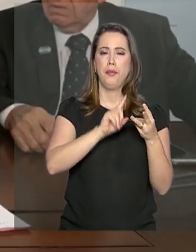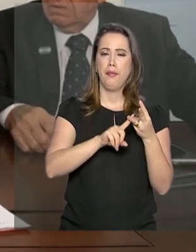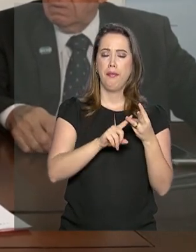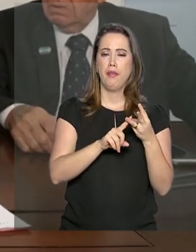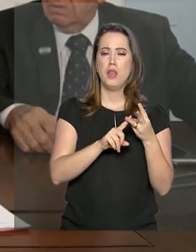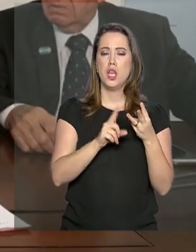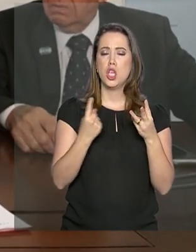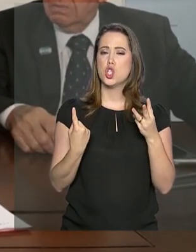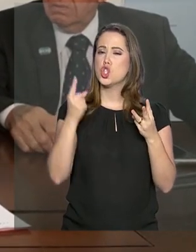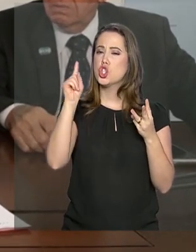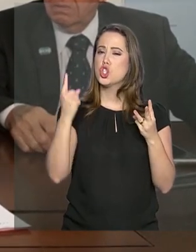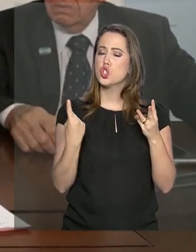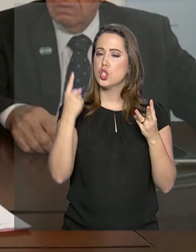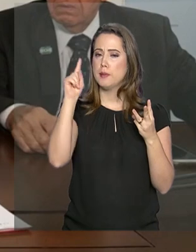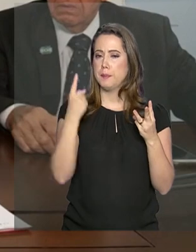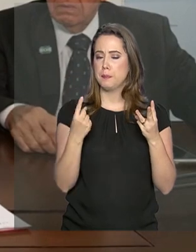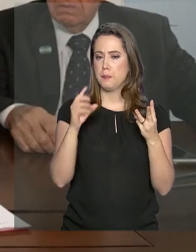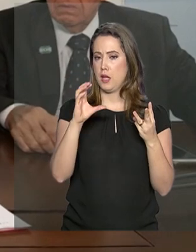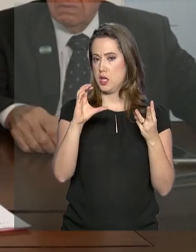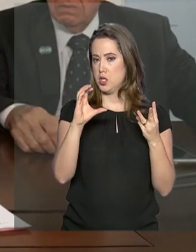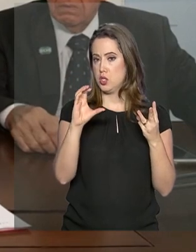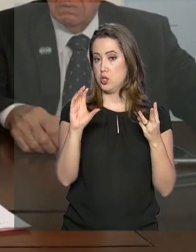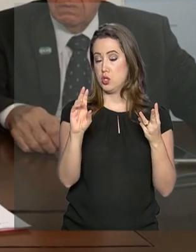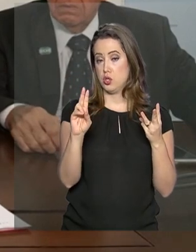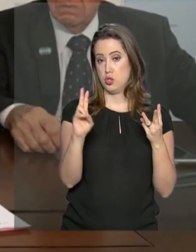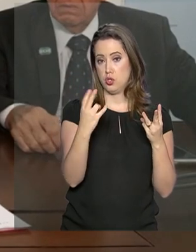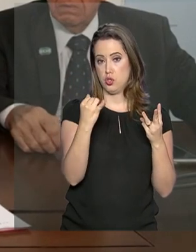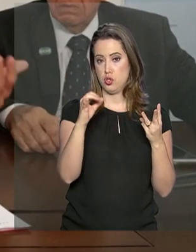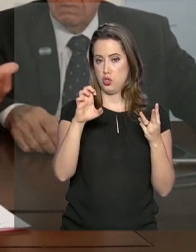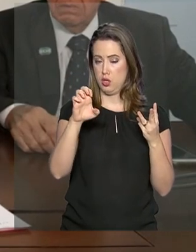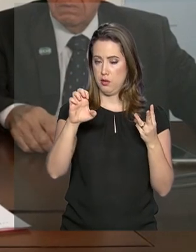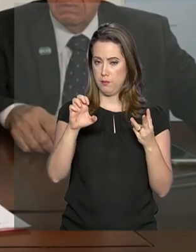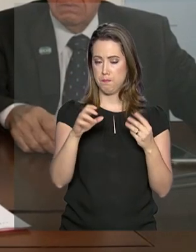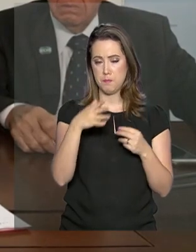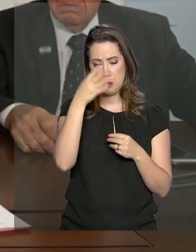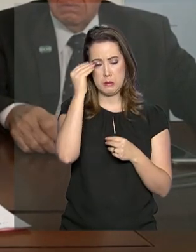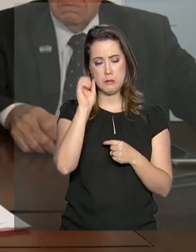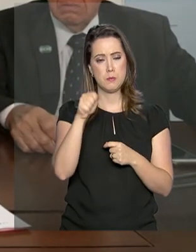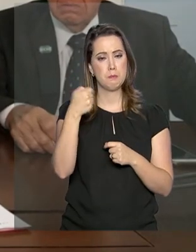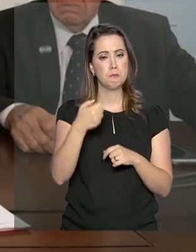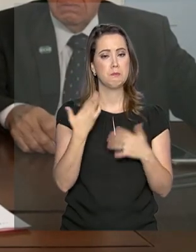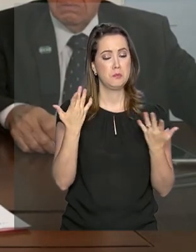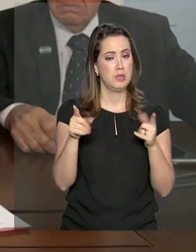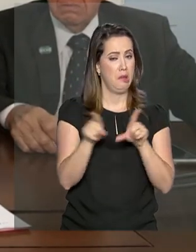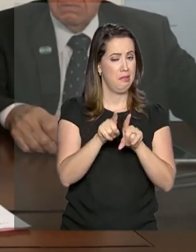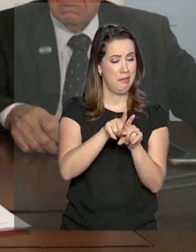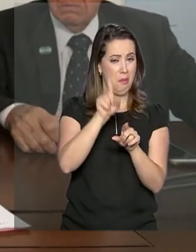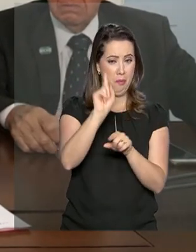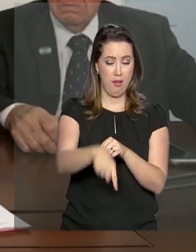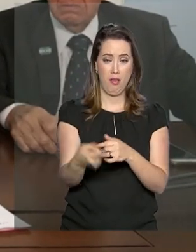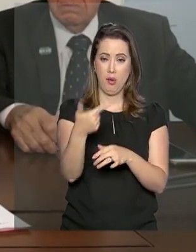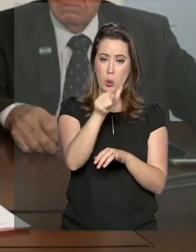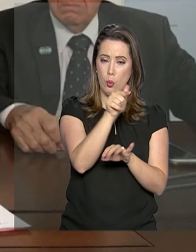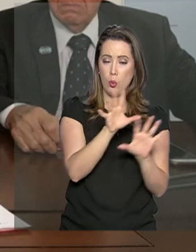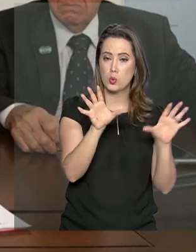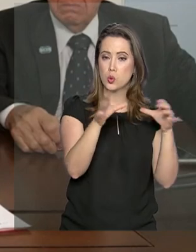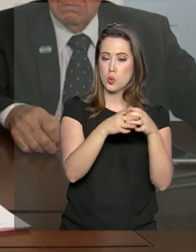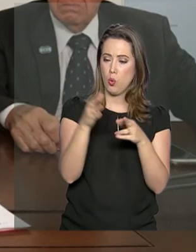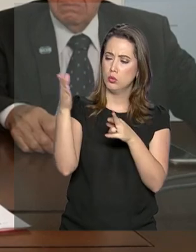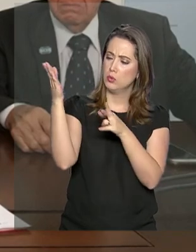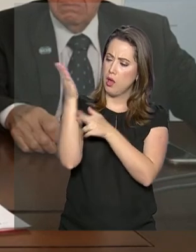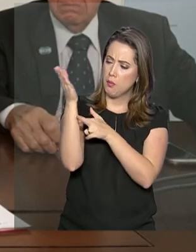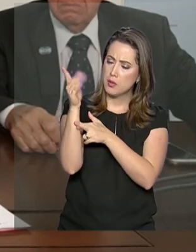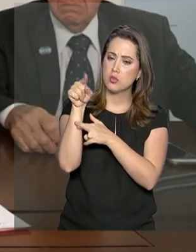Obviamente, vamos trazer algo de concreto nessas visitas. Não só Itamaraty, nem como os ministérios interessados